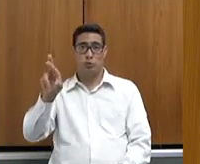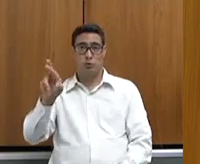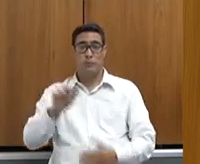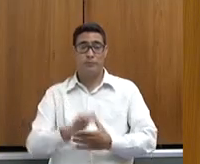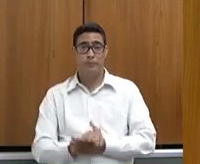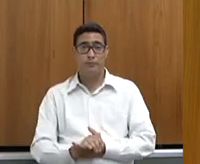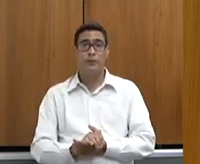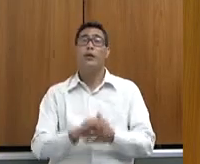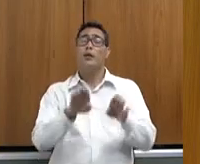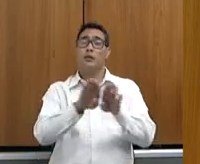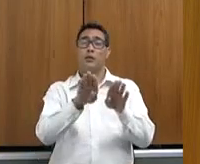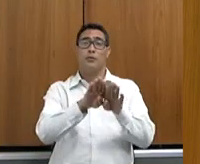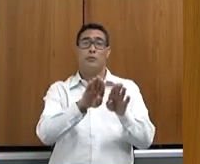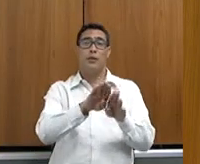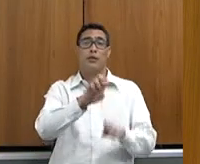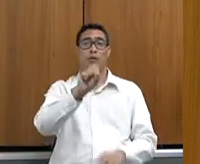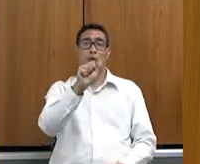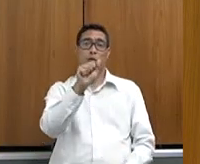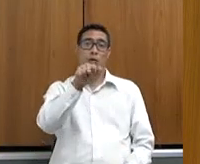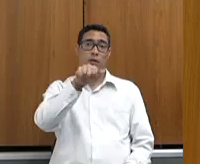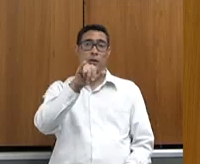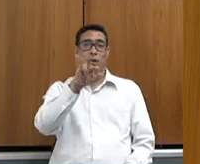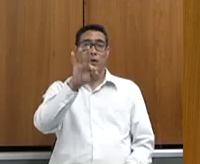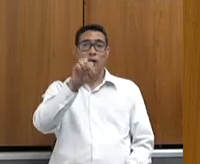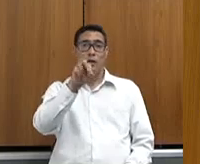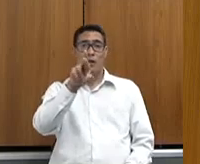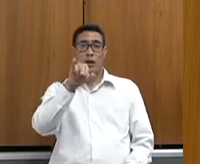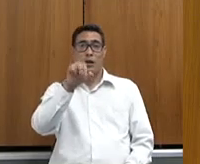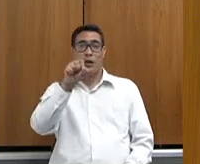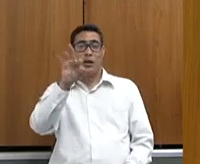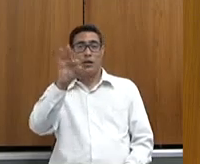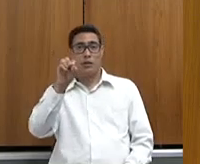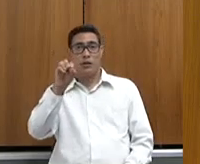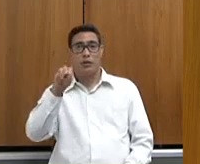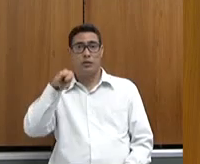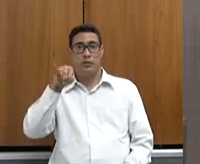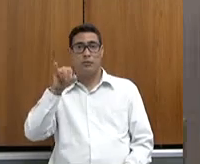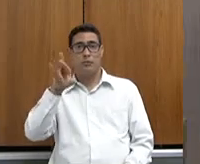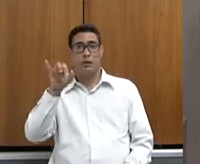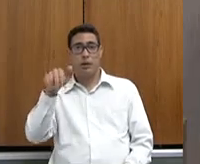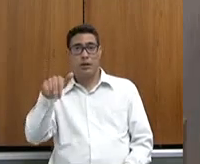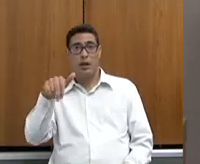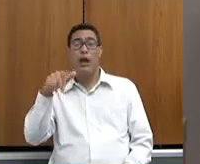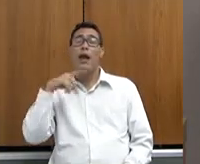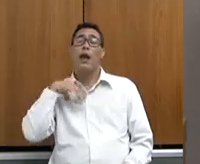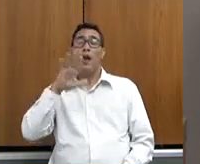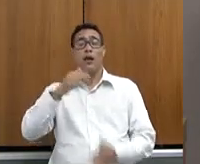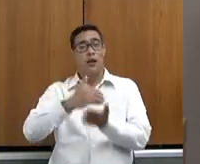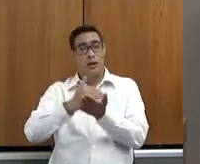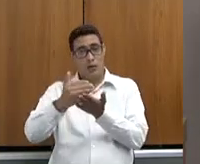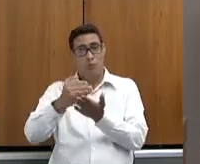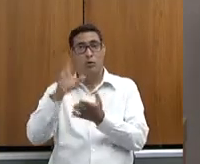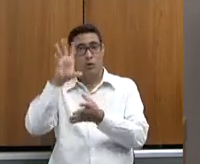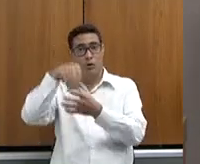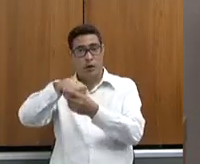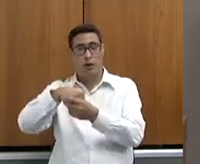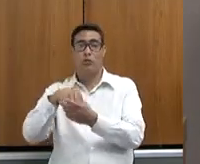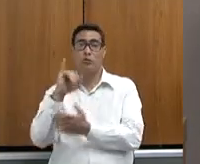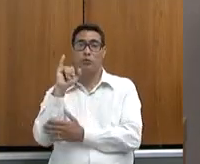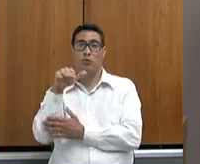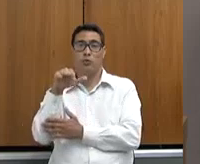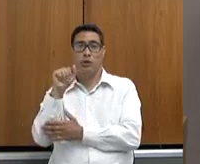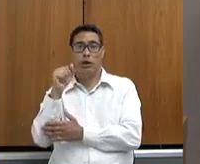porque o sanitarista Mirim, ele começou no IMA, ele é um programa de origem do IMA, pela questão